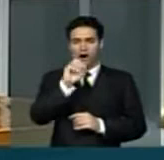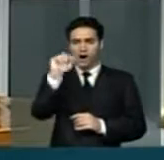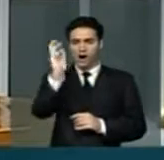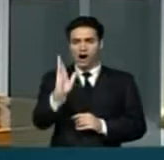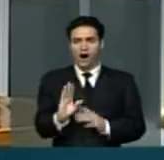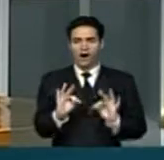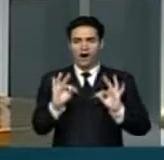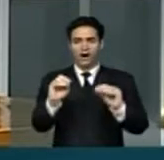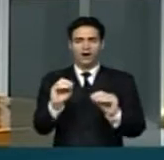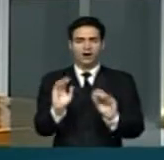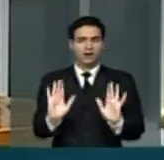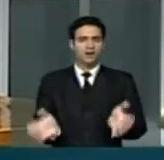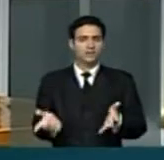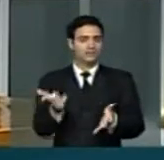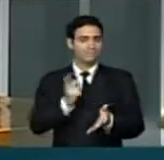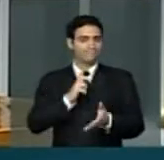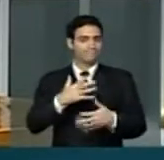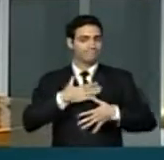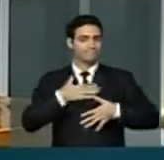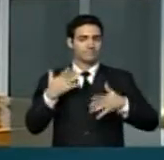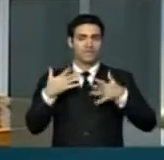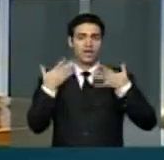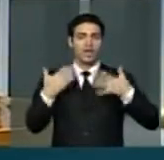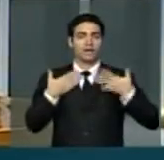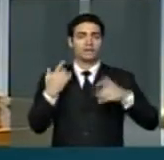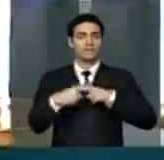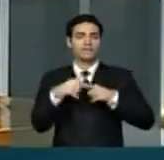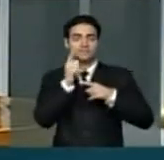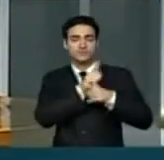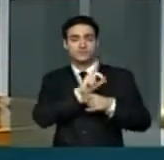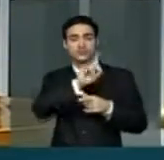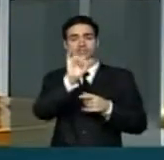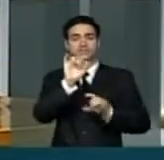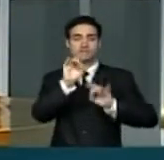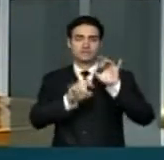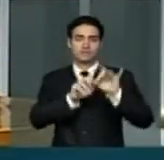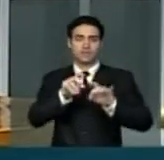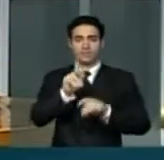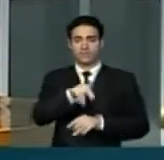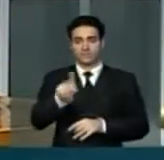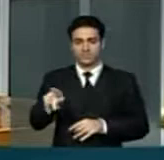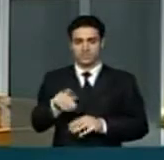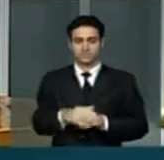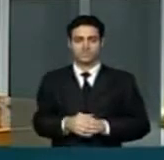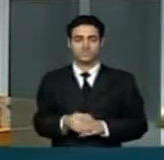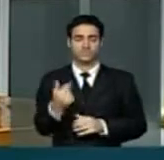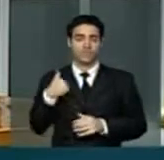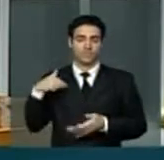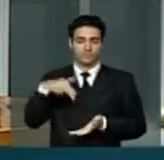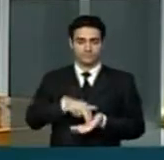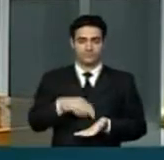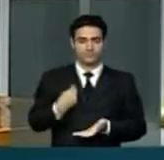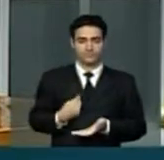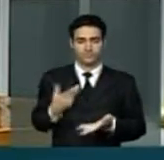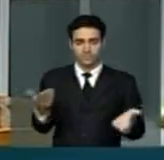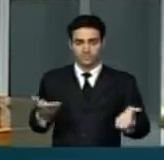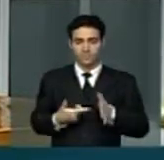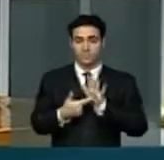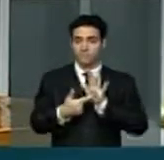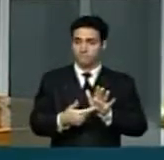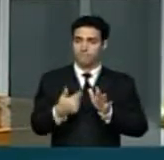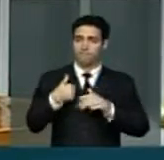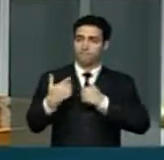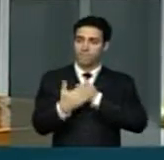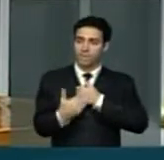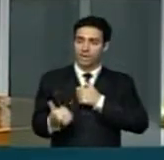o Brasil, tivemos a imensa alegria de comemorar o dia do professor. E venho a esta tribuna manifestar o